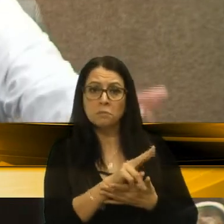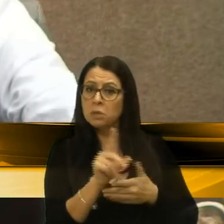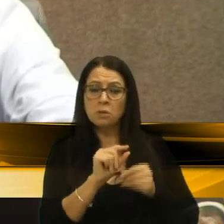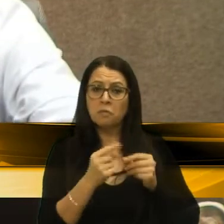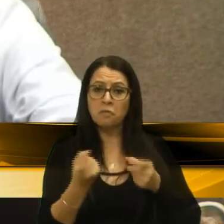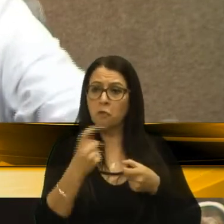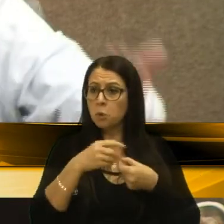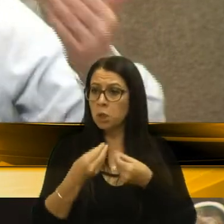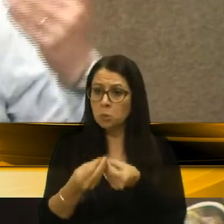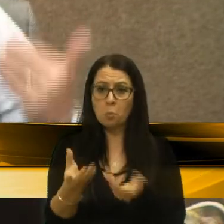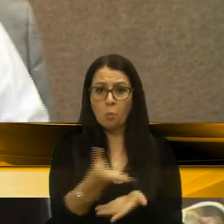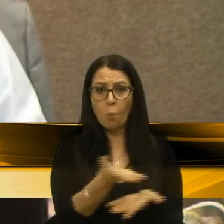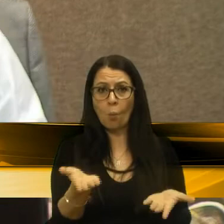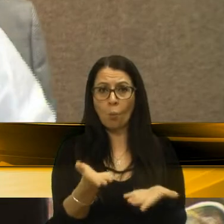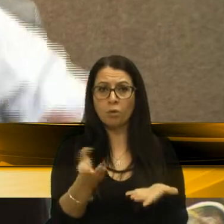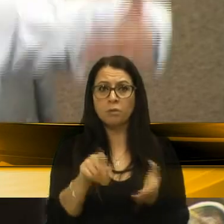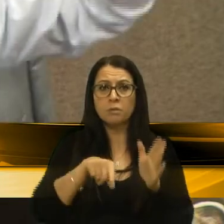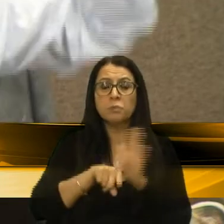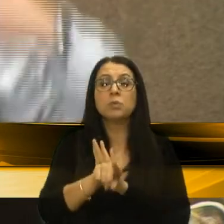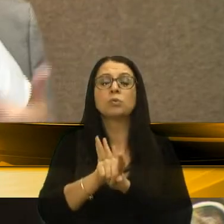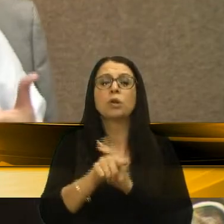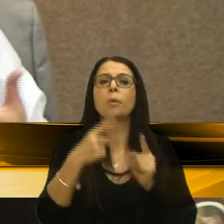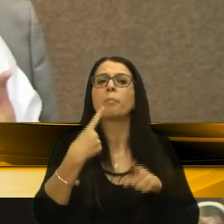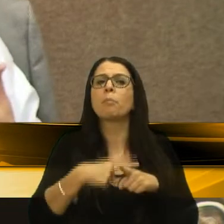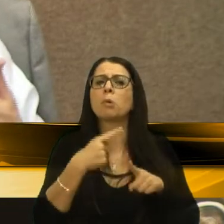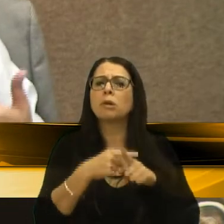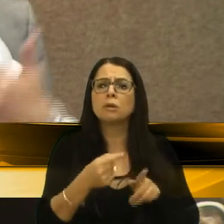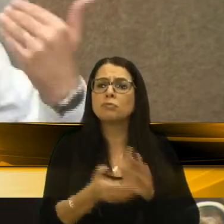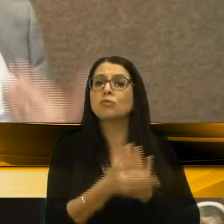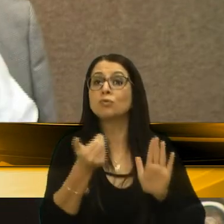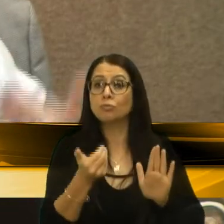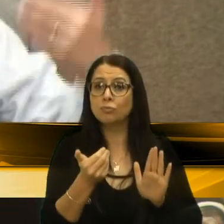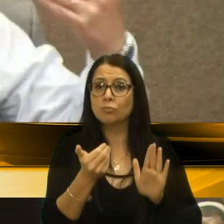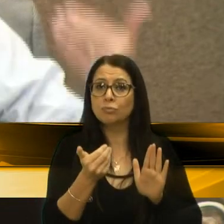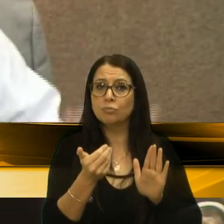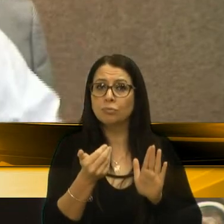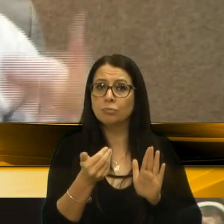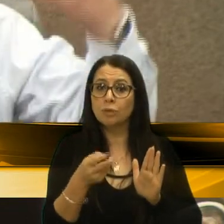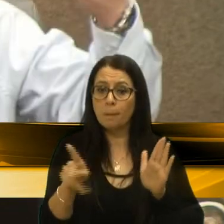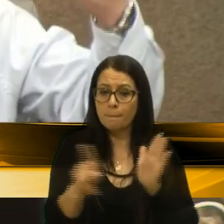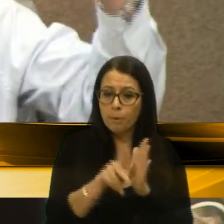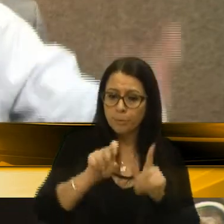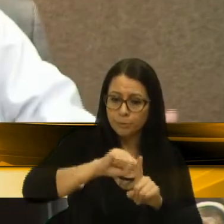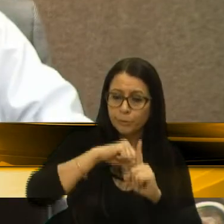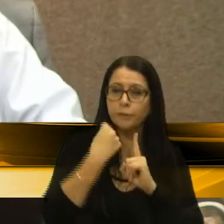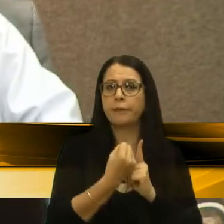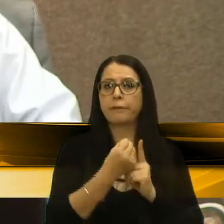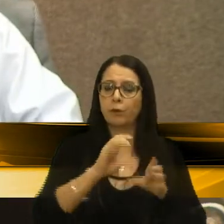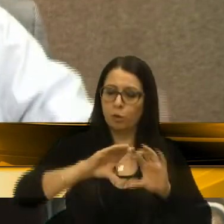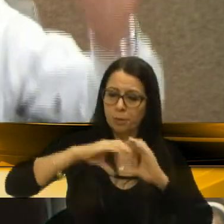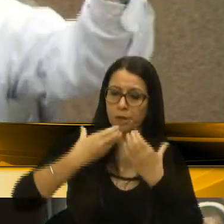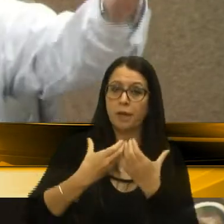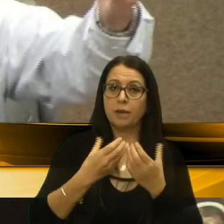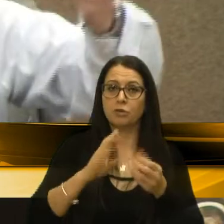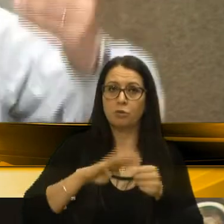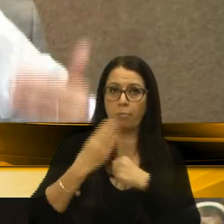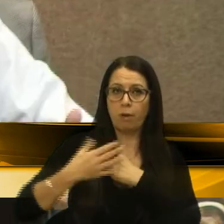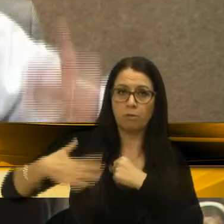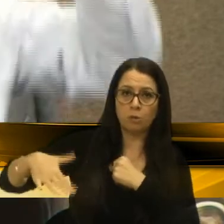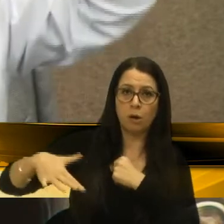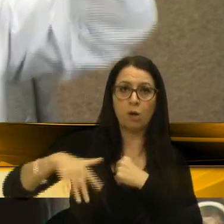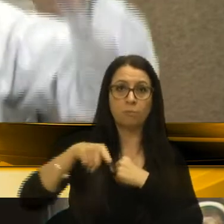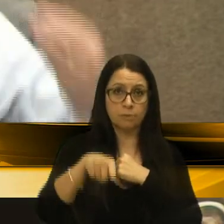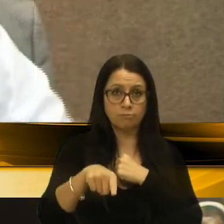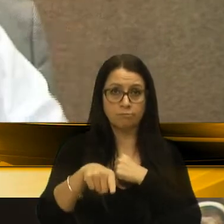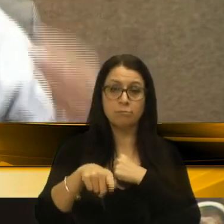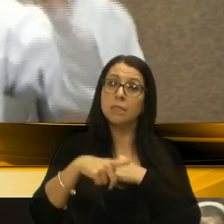devolvendo. Então, a pergunta é, por que tirou se a própria sociedade, a comunidade de Galópolis, neste caso,